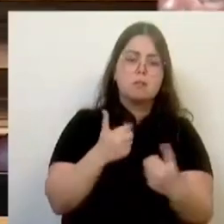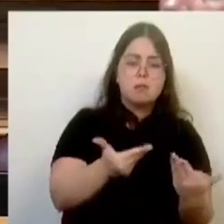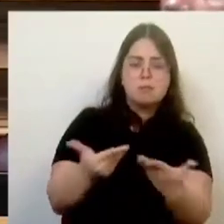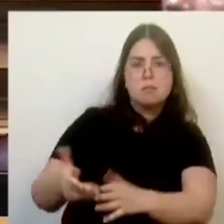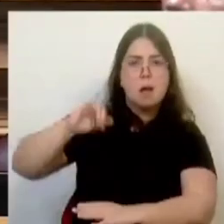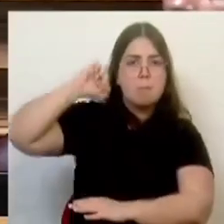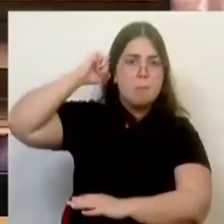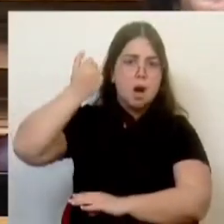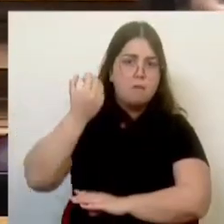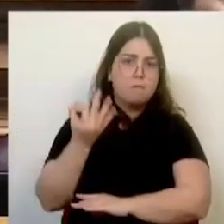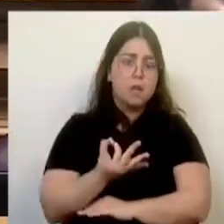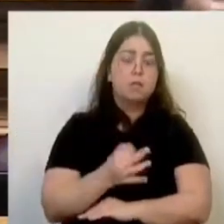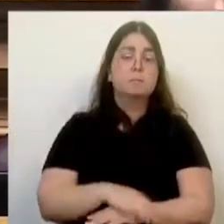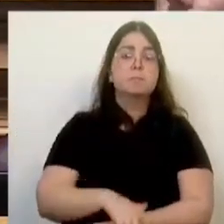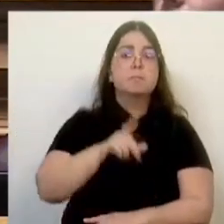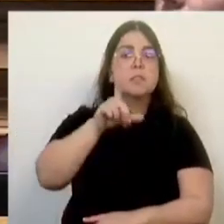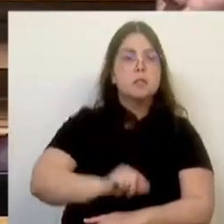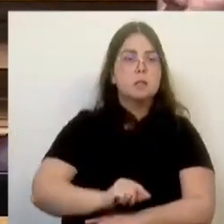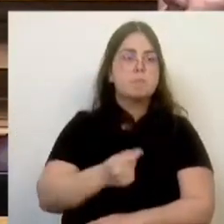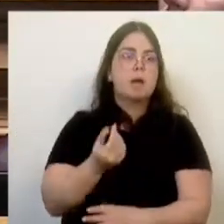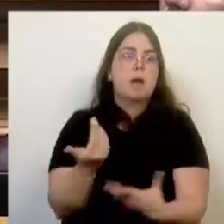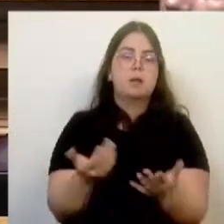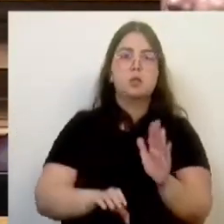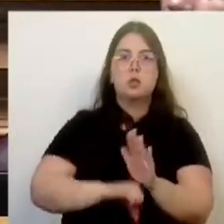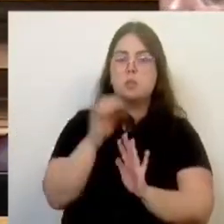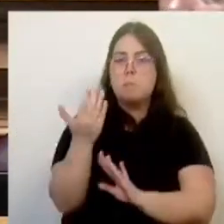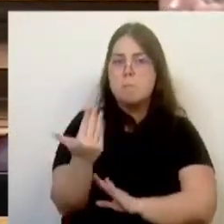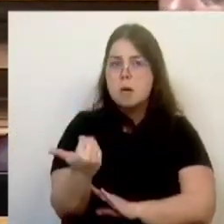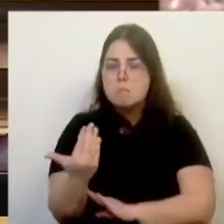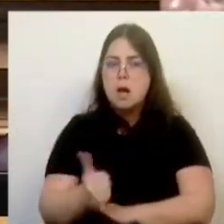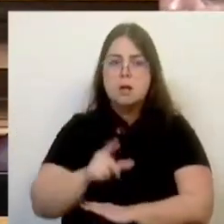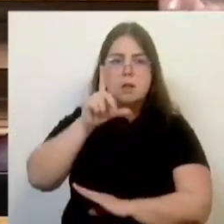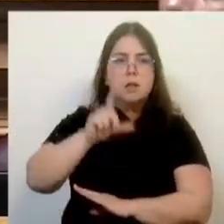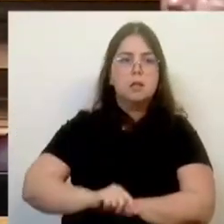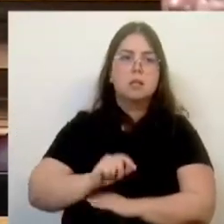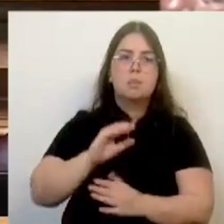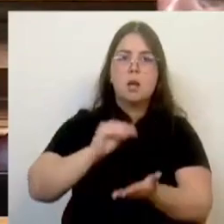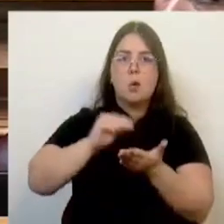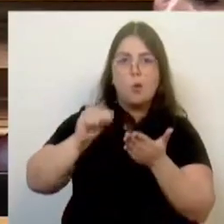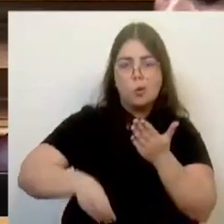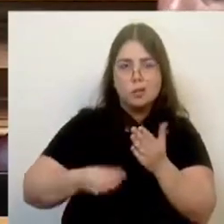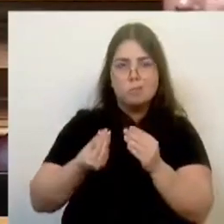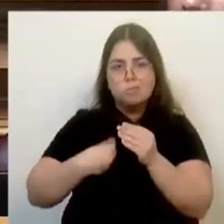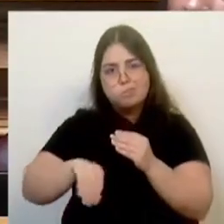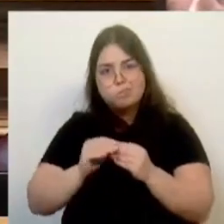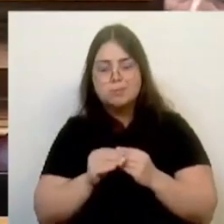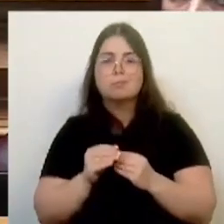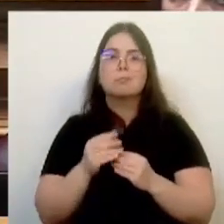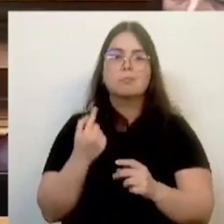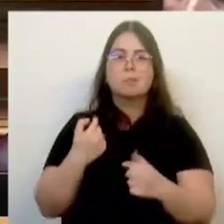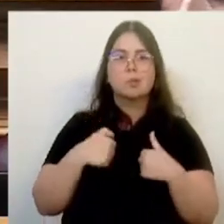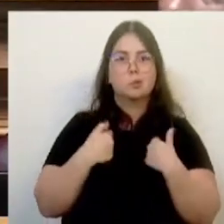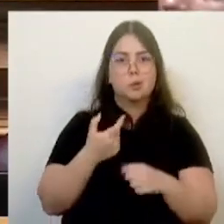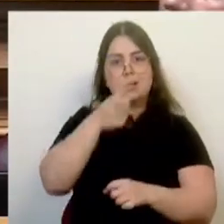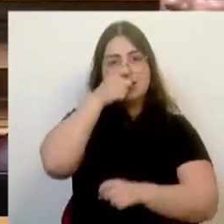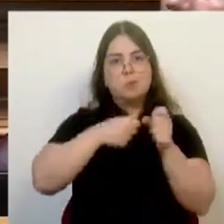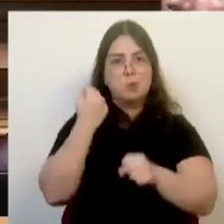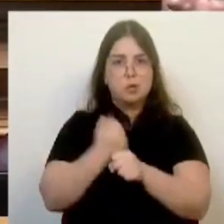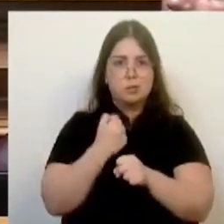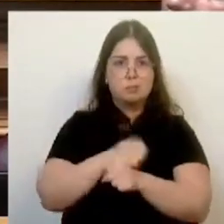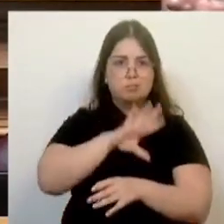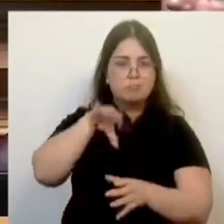passageiros, a crescente precariedade dos trabalhadores e o aumento do recurso à subcontratação destes mesmos trabalhadores, e também o